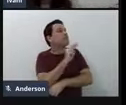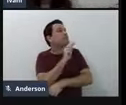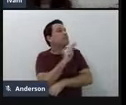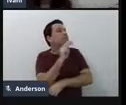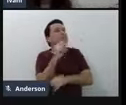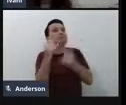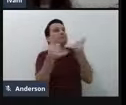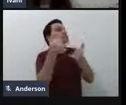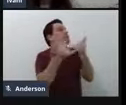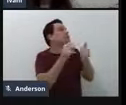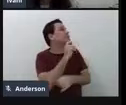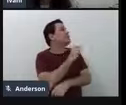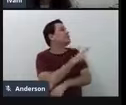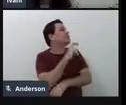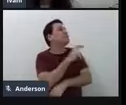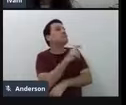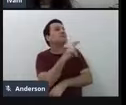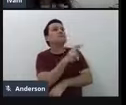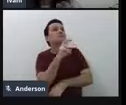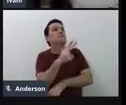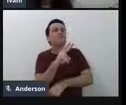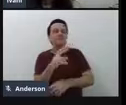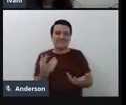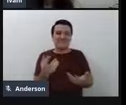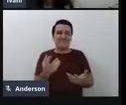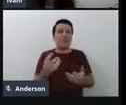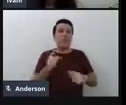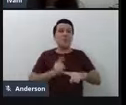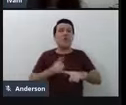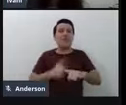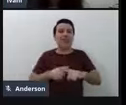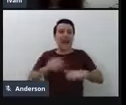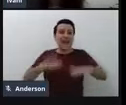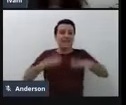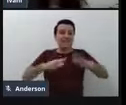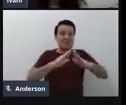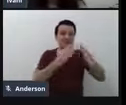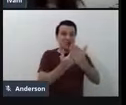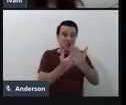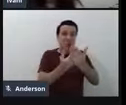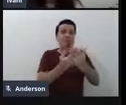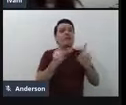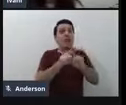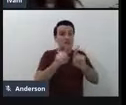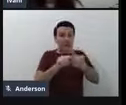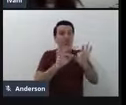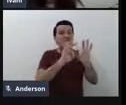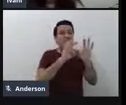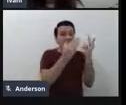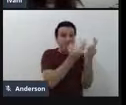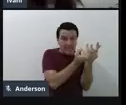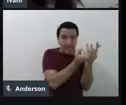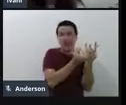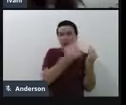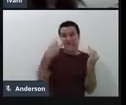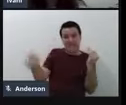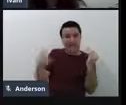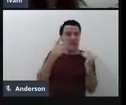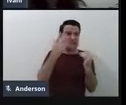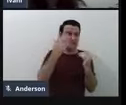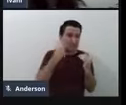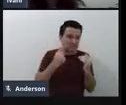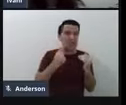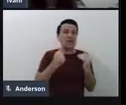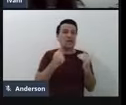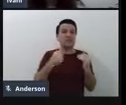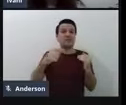vezes os brinquedos que as escolas adquirem, e até as famílias mesmo, né, em conta de, e é isso